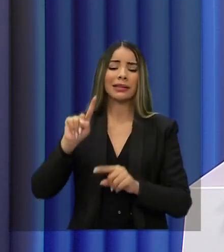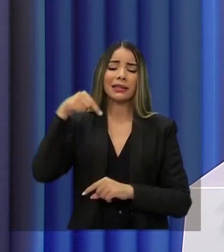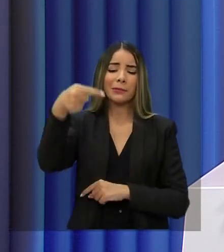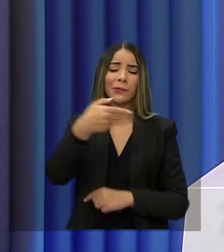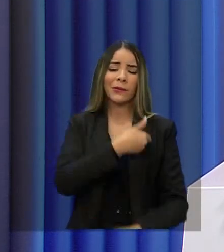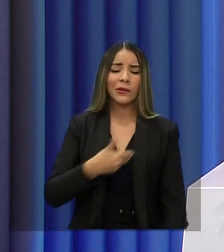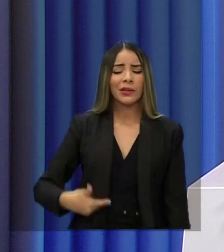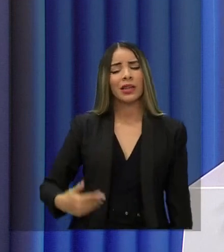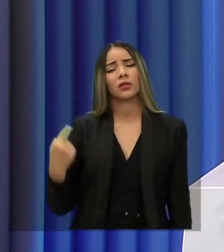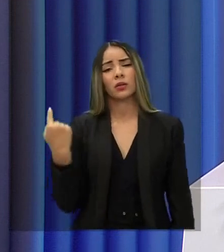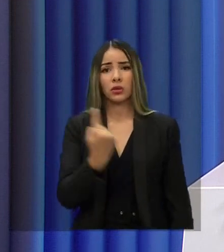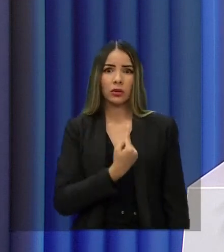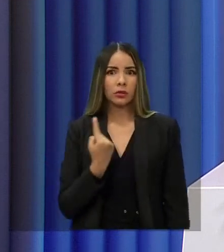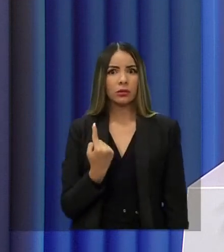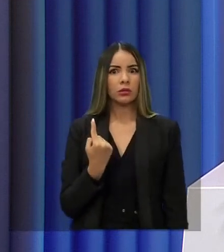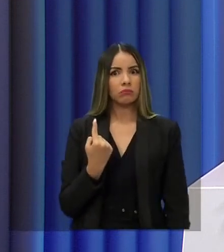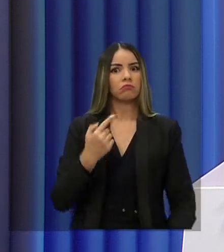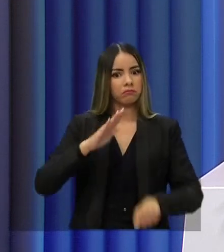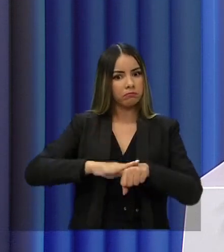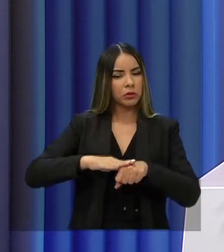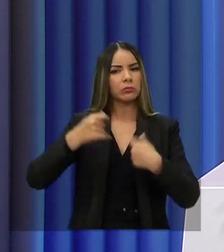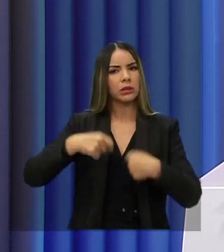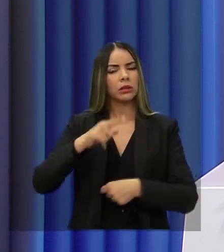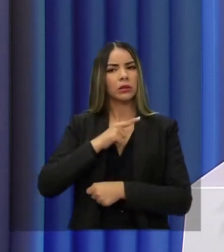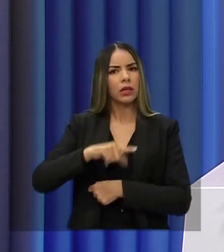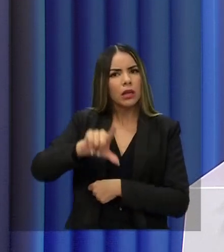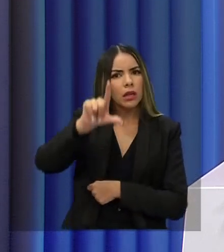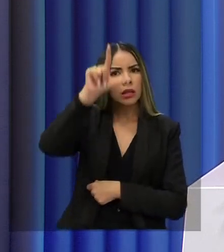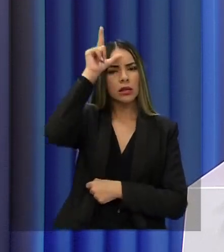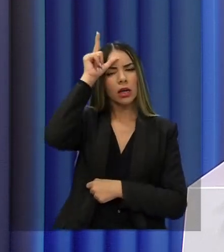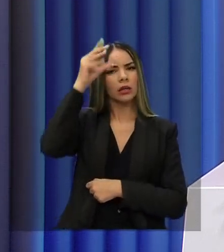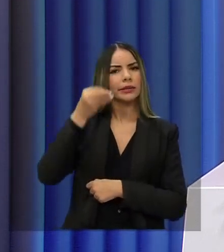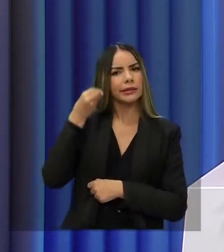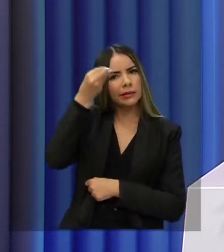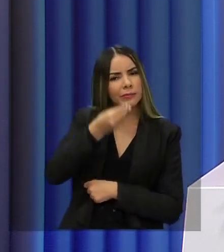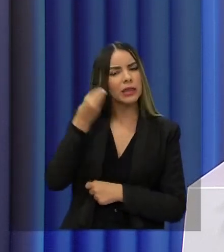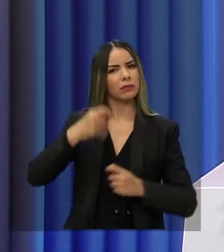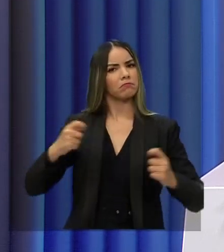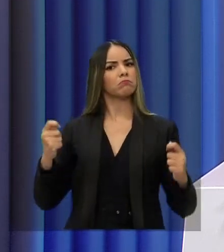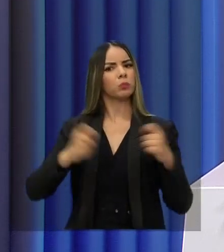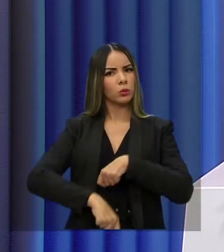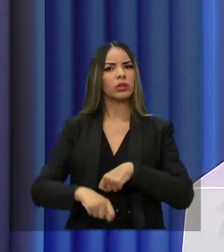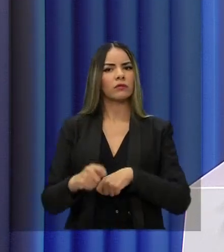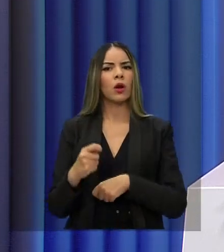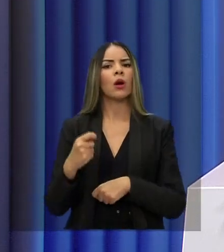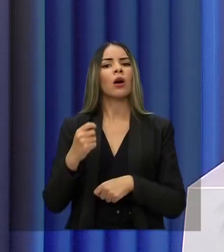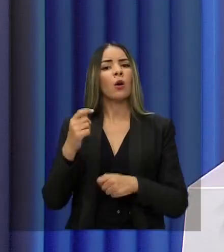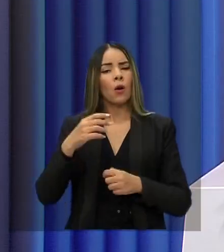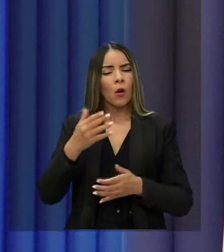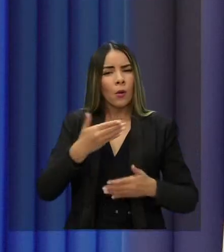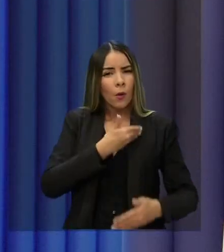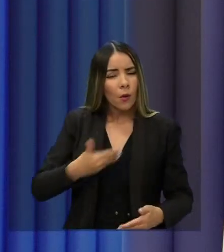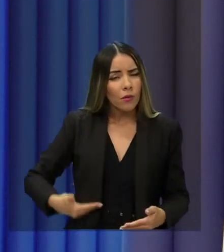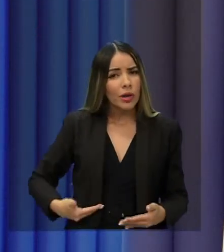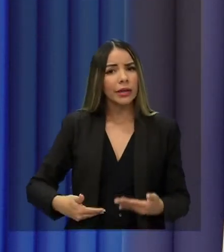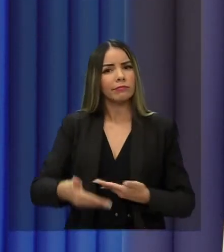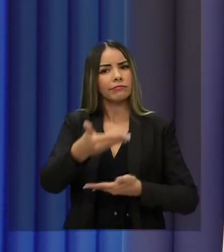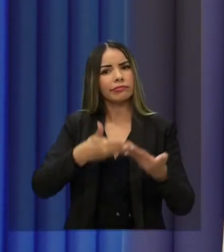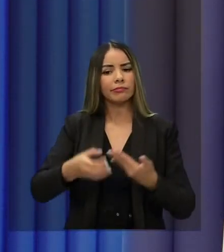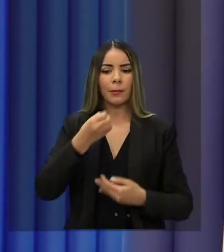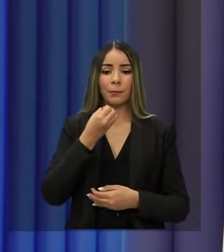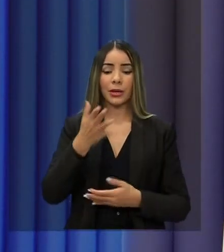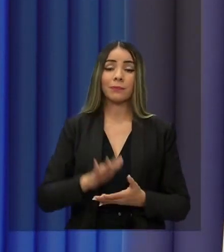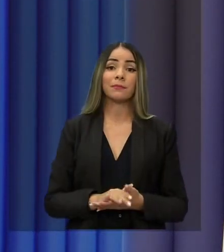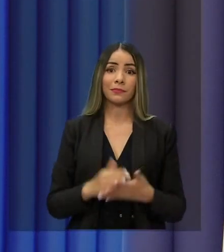e precisa ter liderança, experiência testada, competência para poder governar bem para o povo. E assim